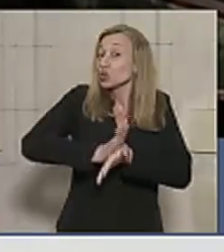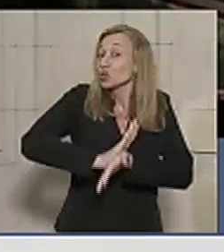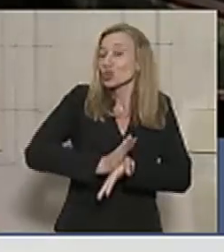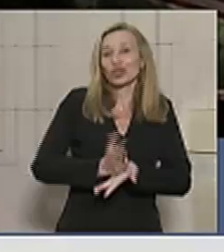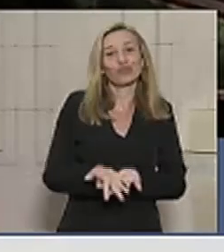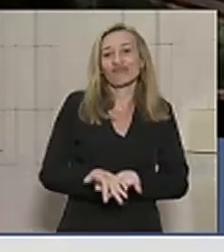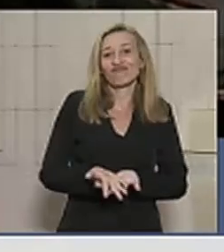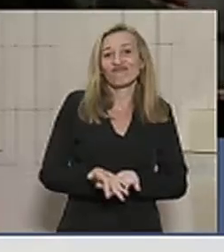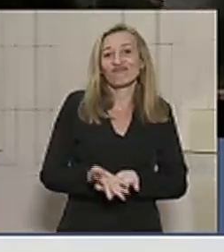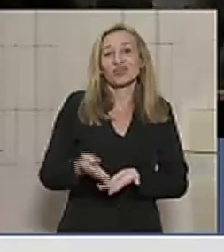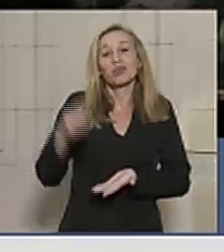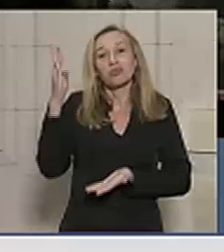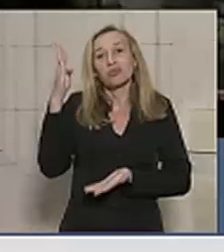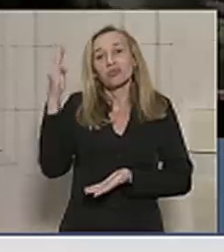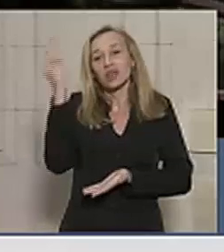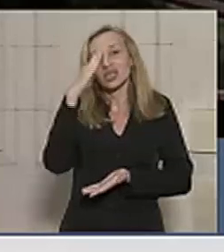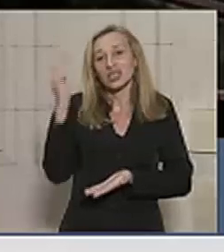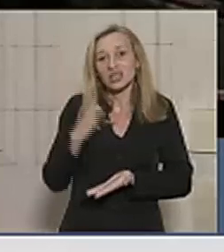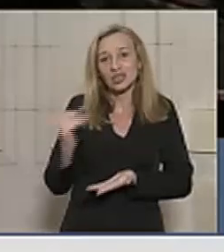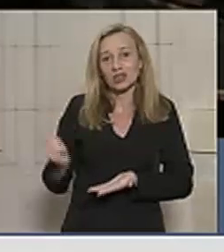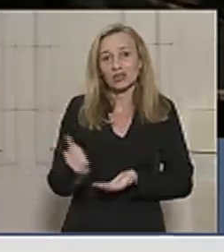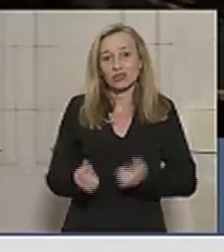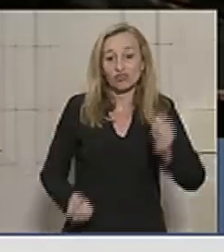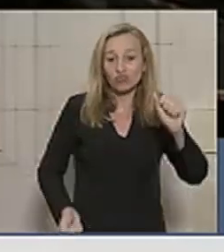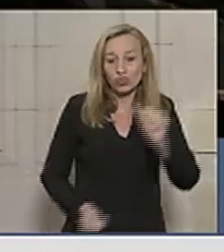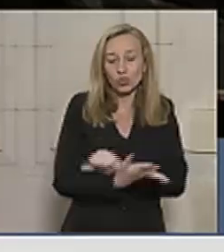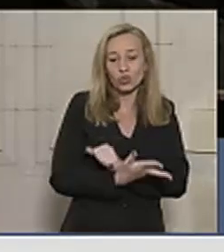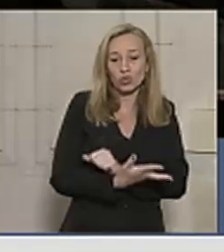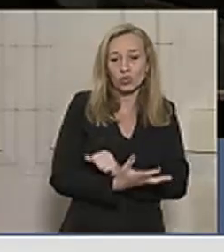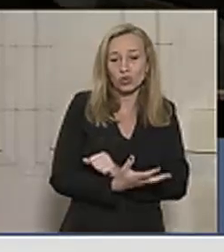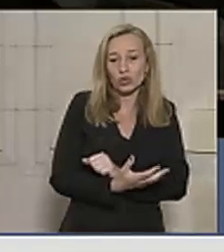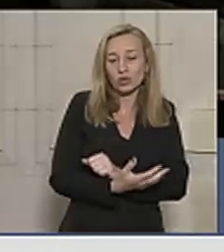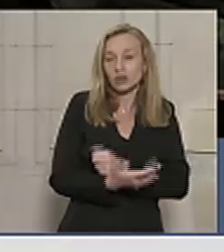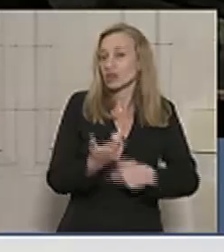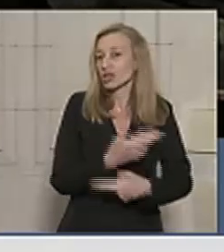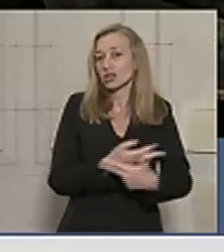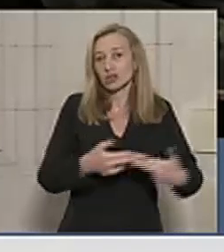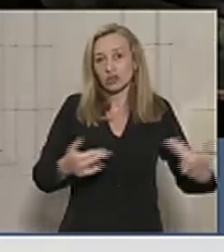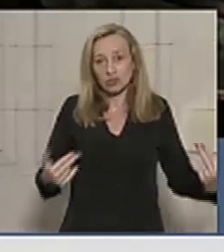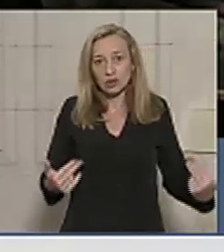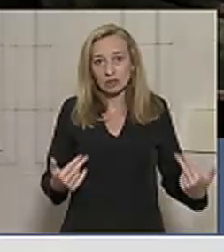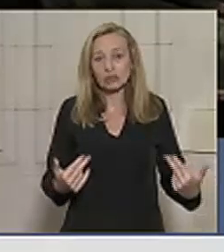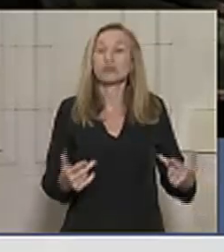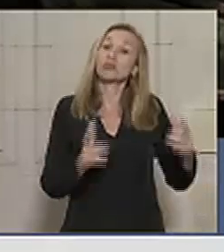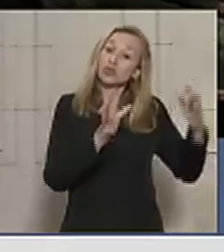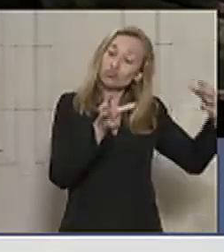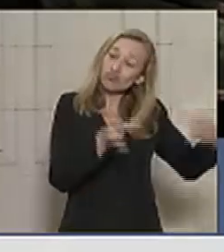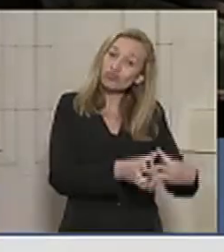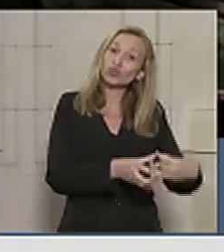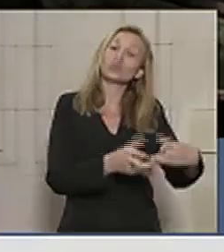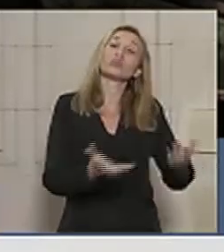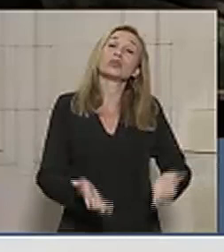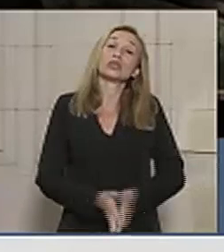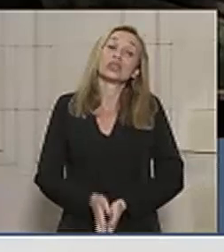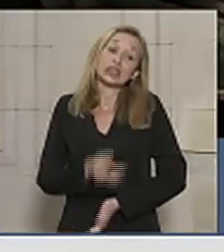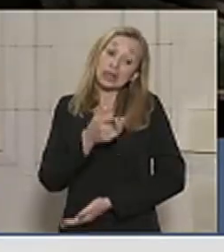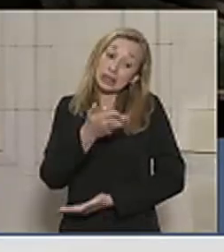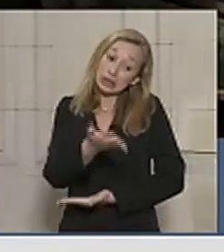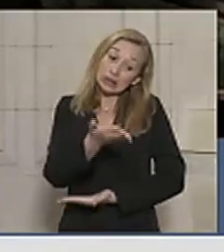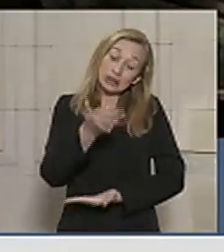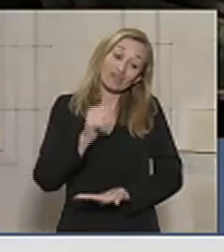Os maiores casos de corrupção da história do Brasil foram protagonizados por esse grupo e, ali,